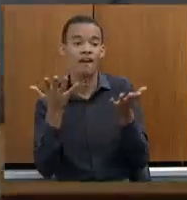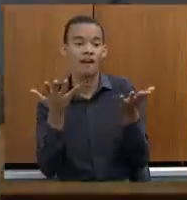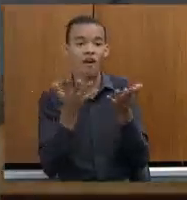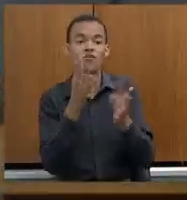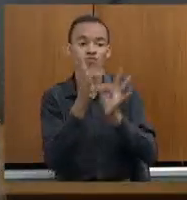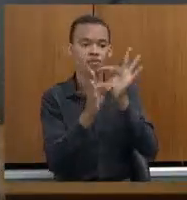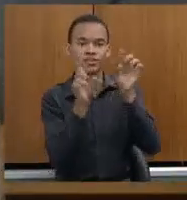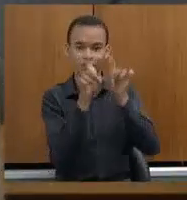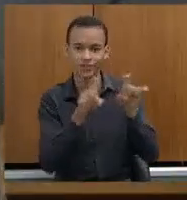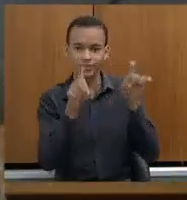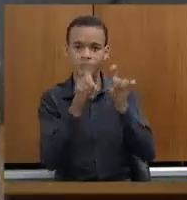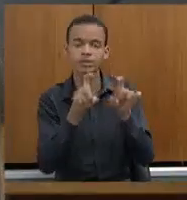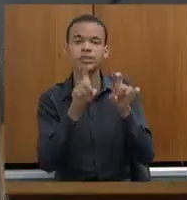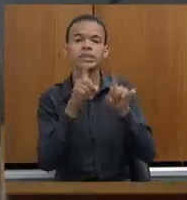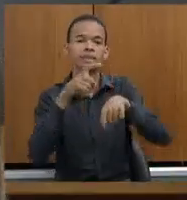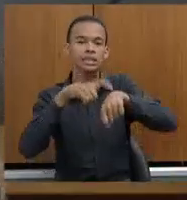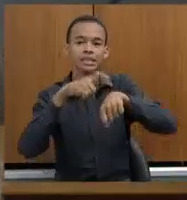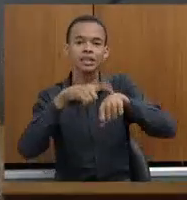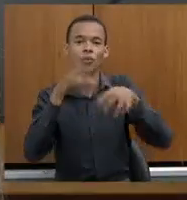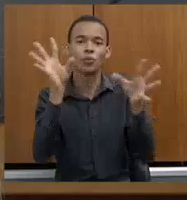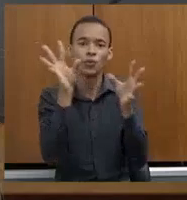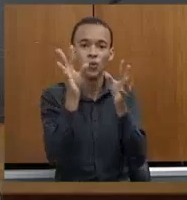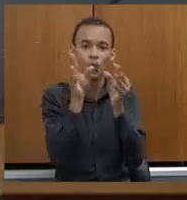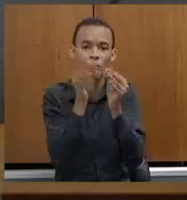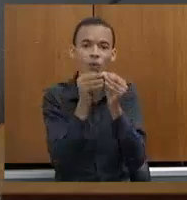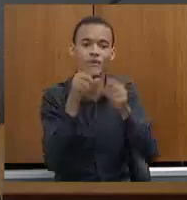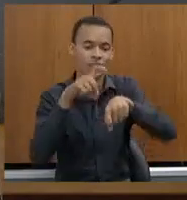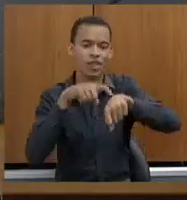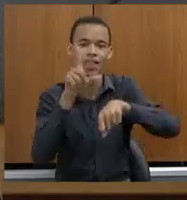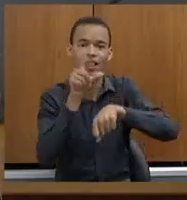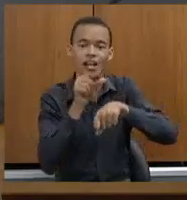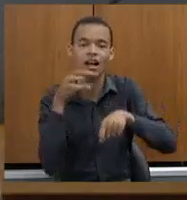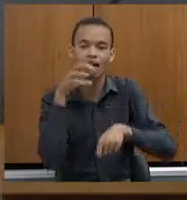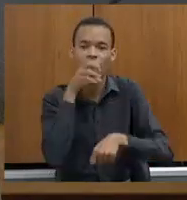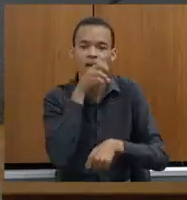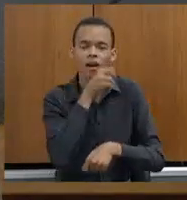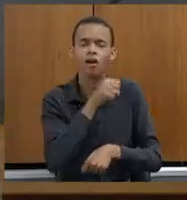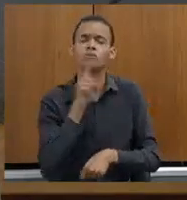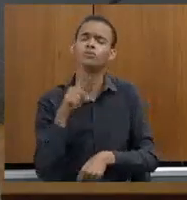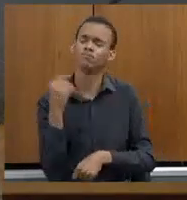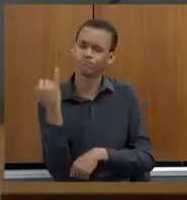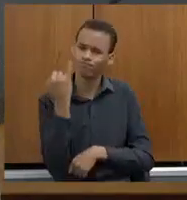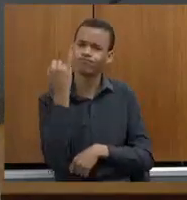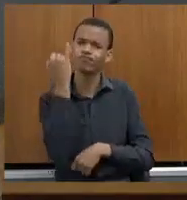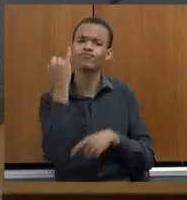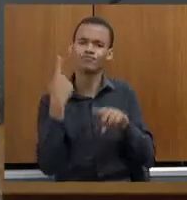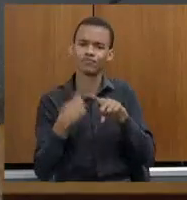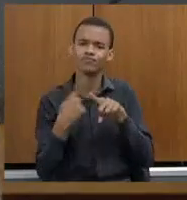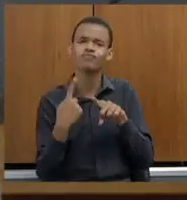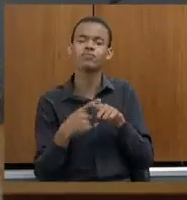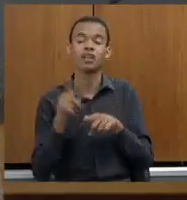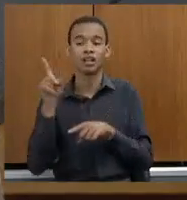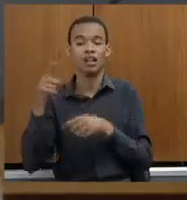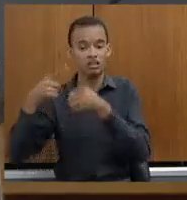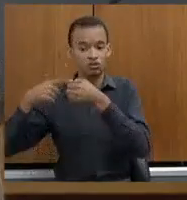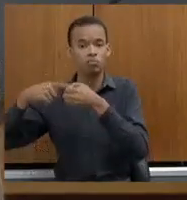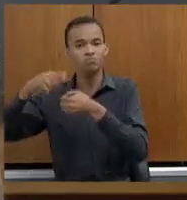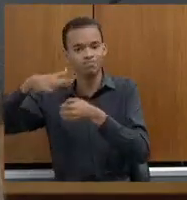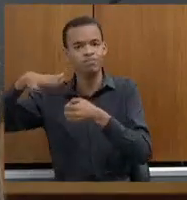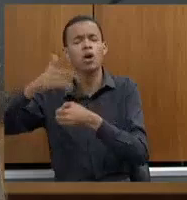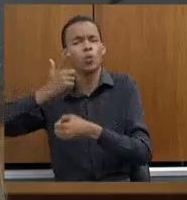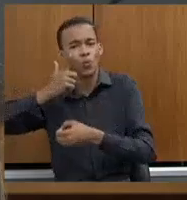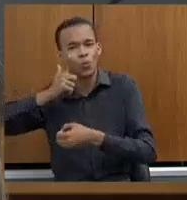que isso fez. Isso é um registro importante que eu faço questão de testemunhar que nós estamos iniciando lá na região. Então, a